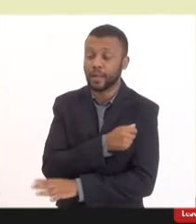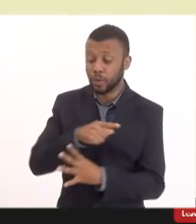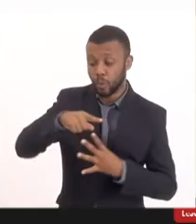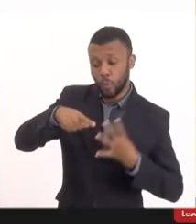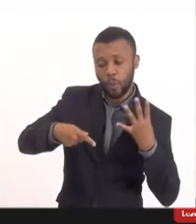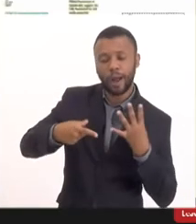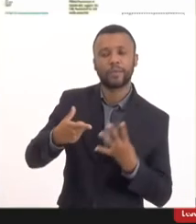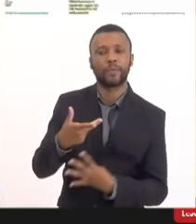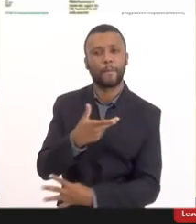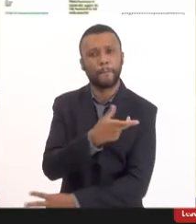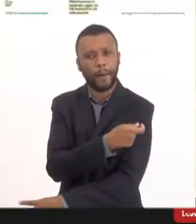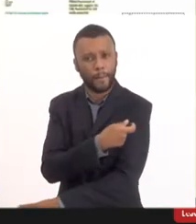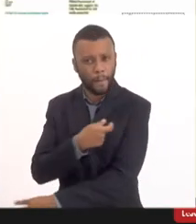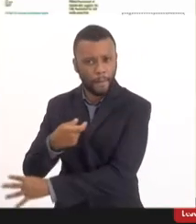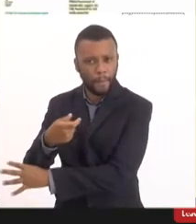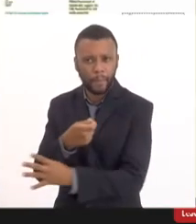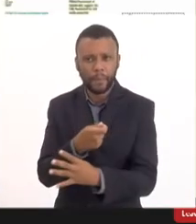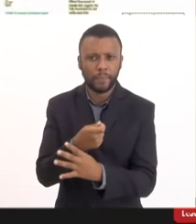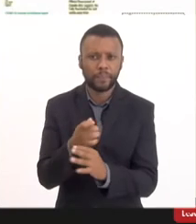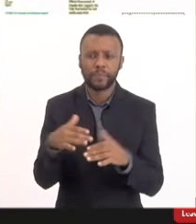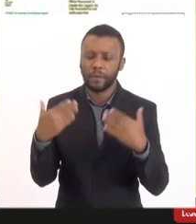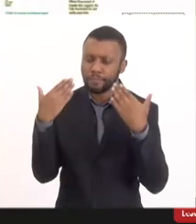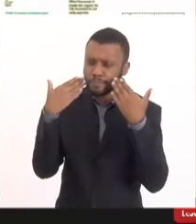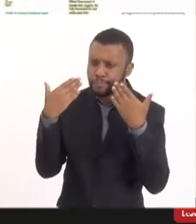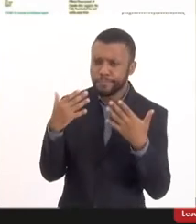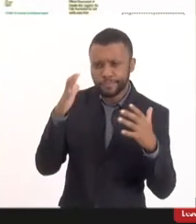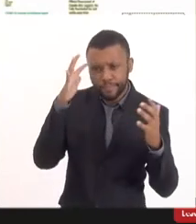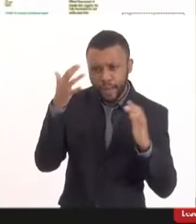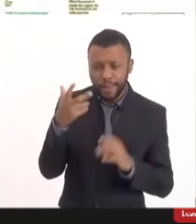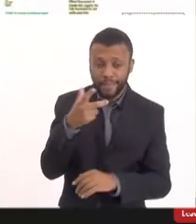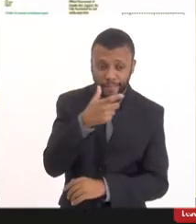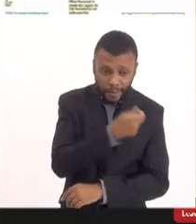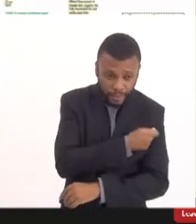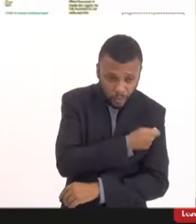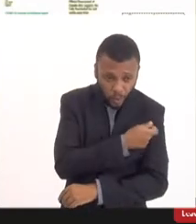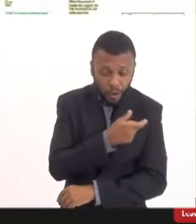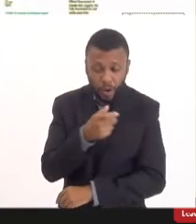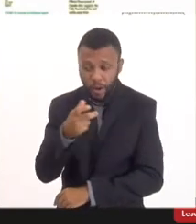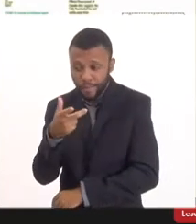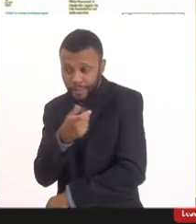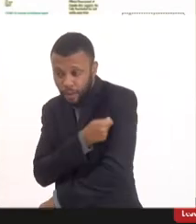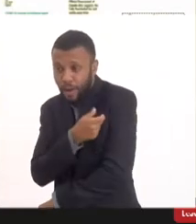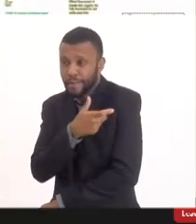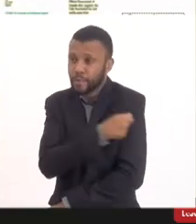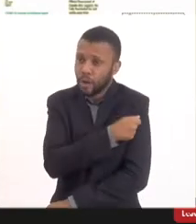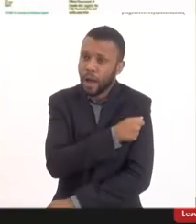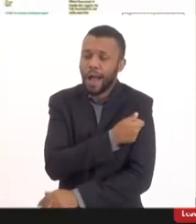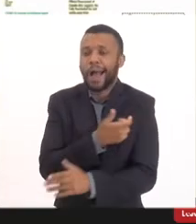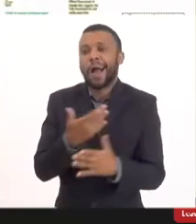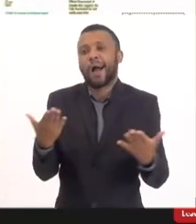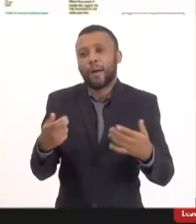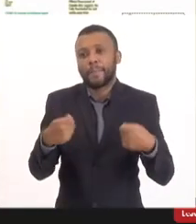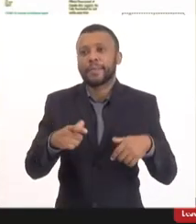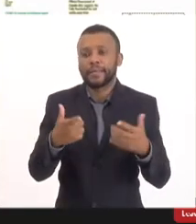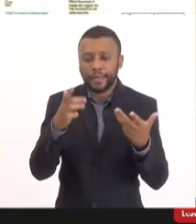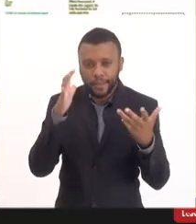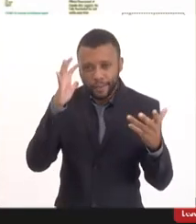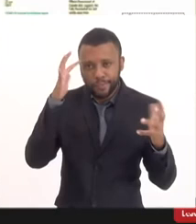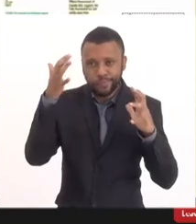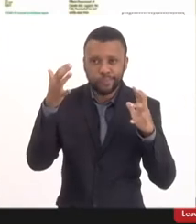então o que nós temos aqui agora diante de tudo isso vacinou vacinou vacinou e agora vai ter que encarar o que a síndrome da